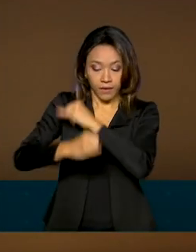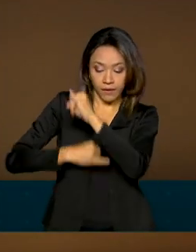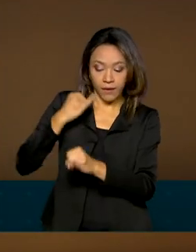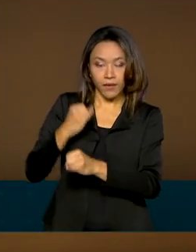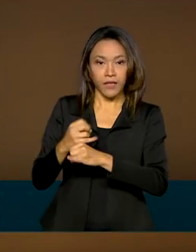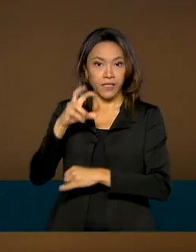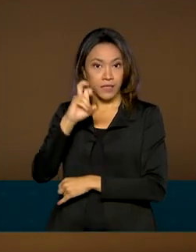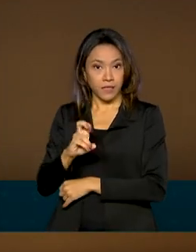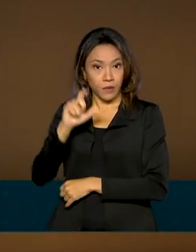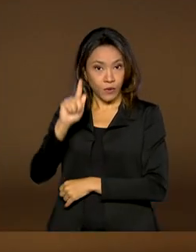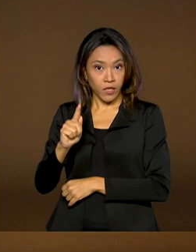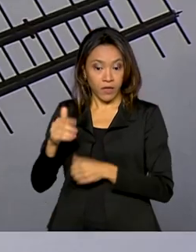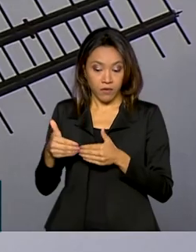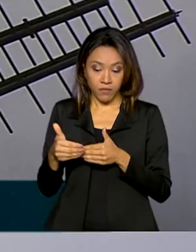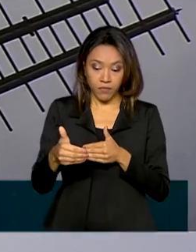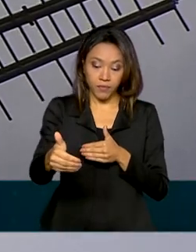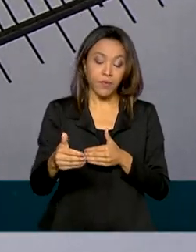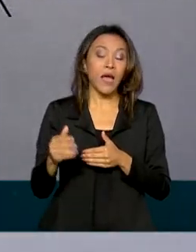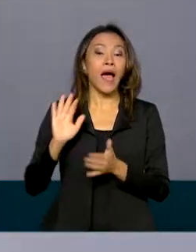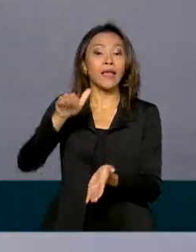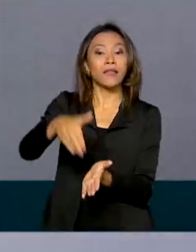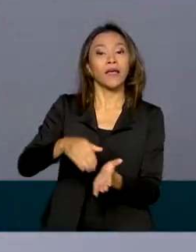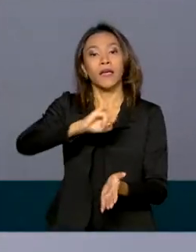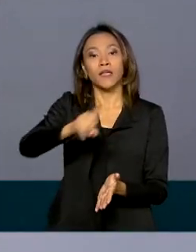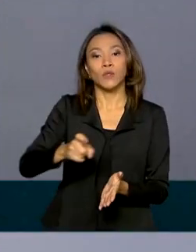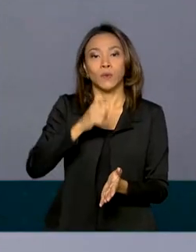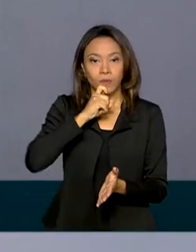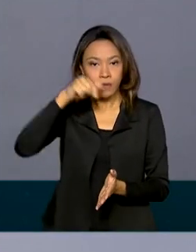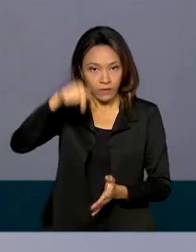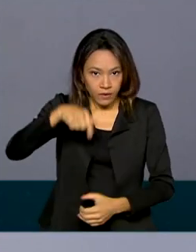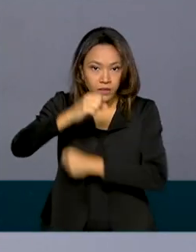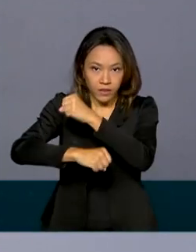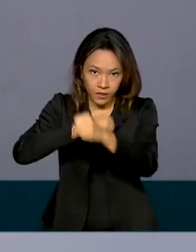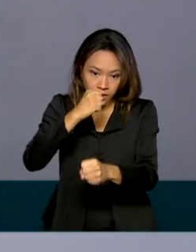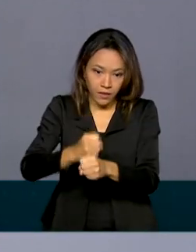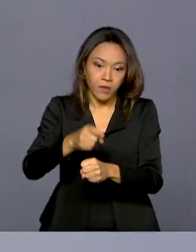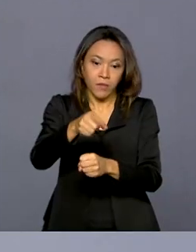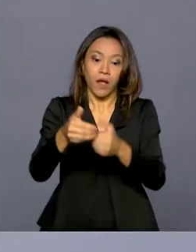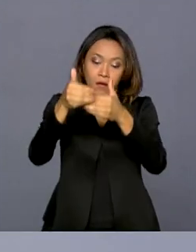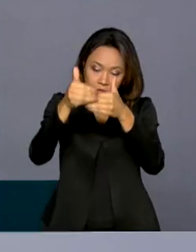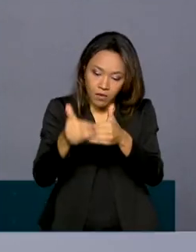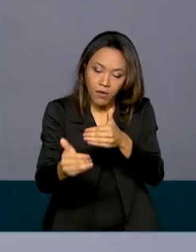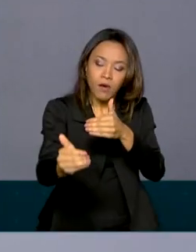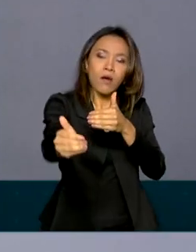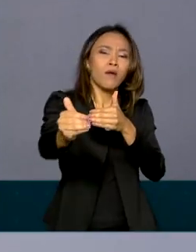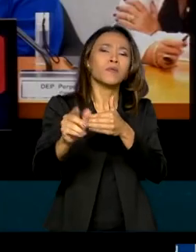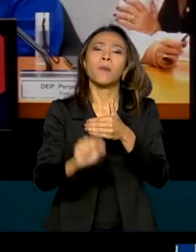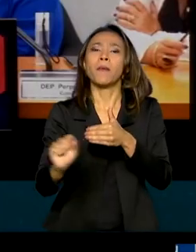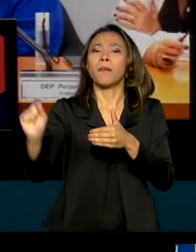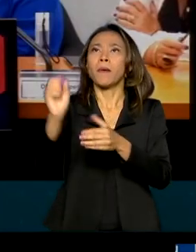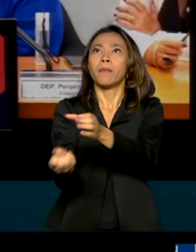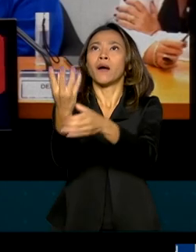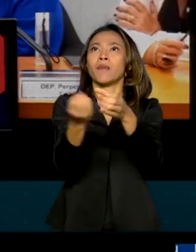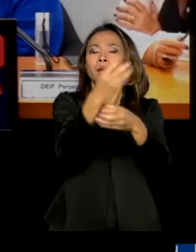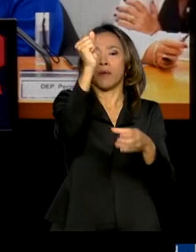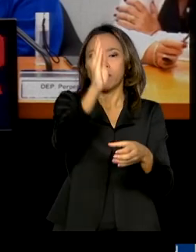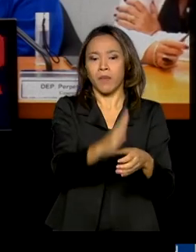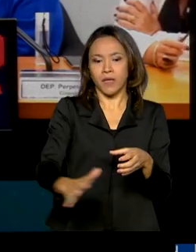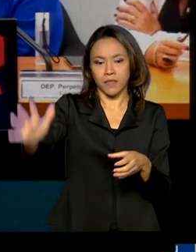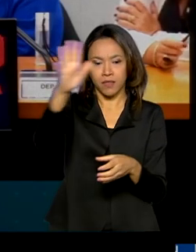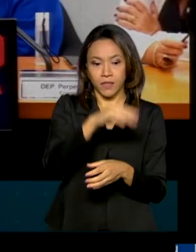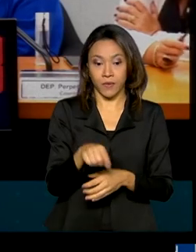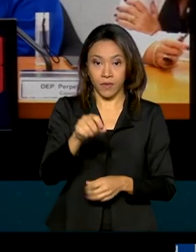realizado até julho deste ano e vai permitir o início da implantação do sistema em todo o país. Durante